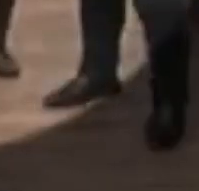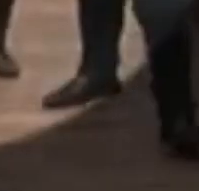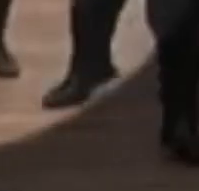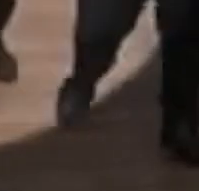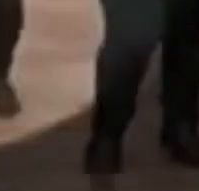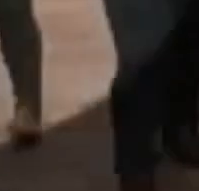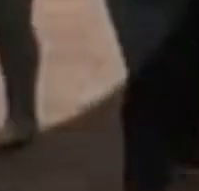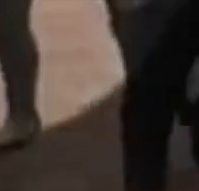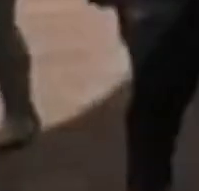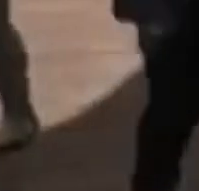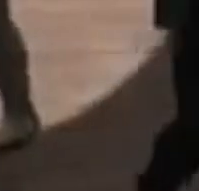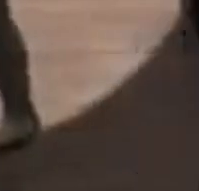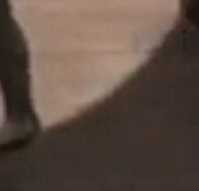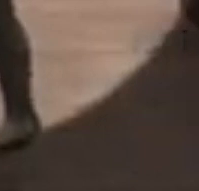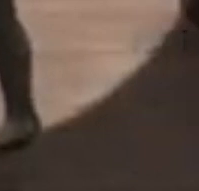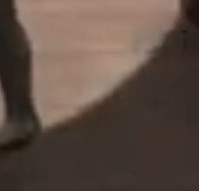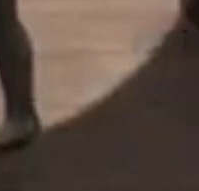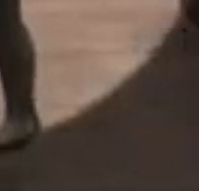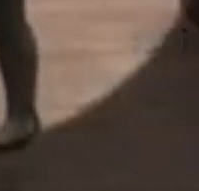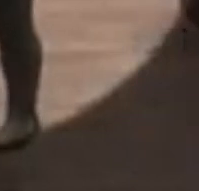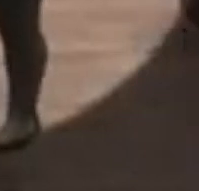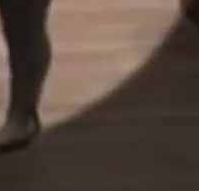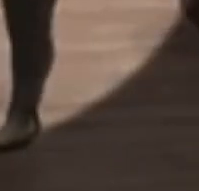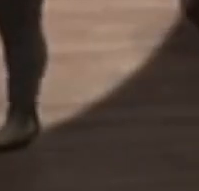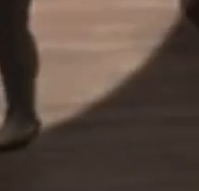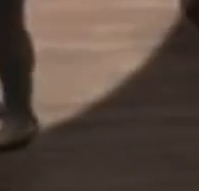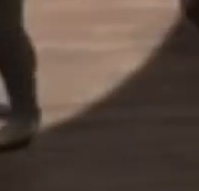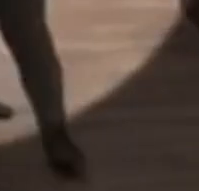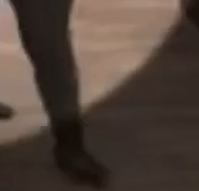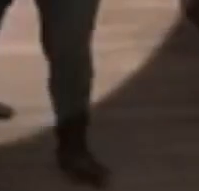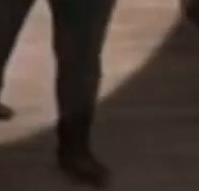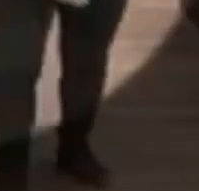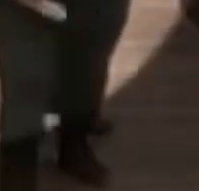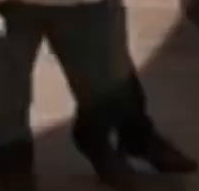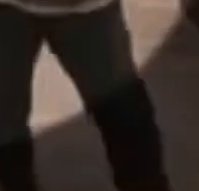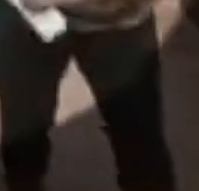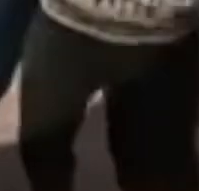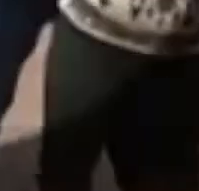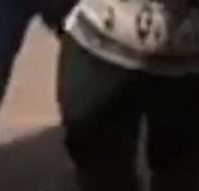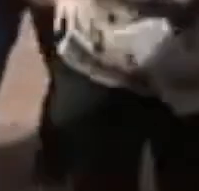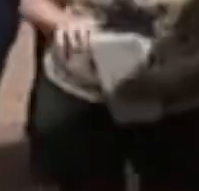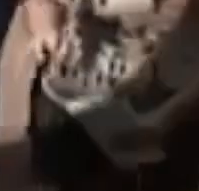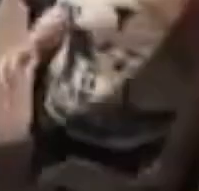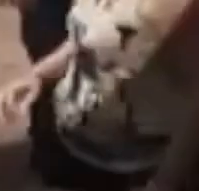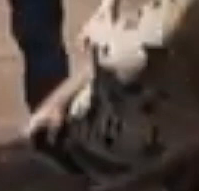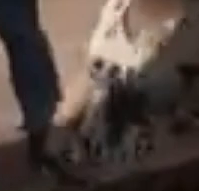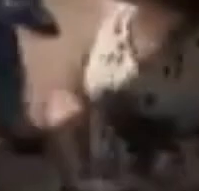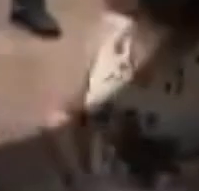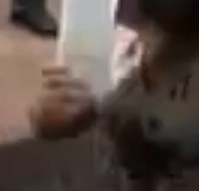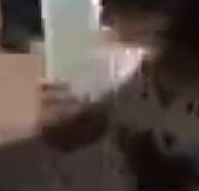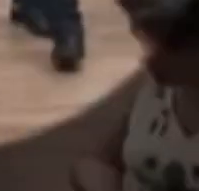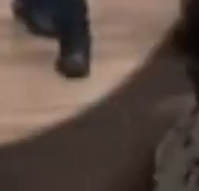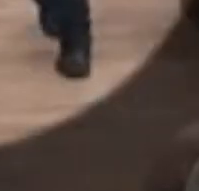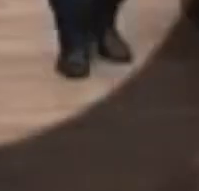intimidação da atuação das pessoas, seja um processo de, como